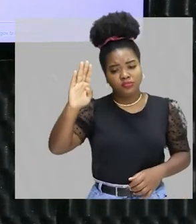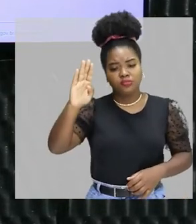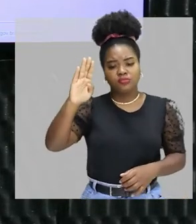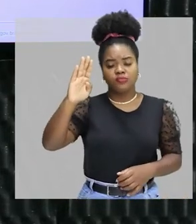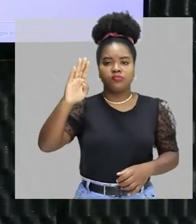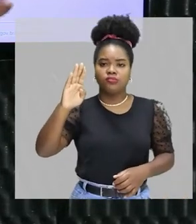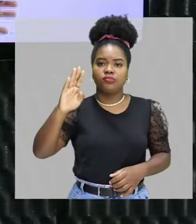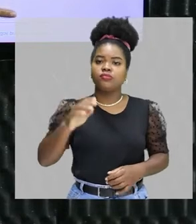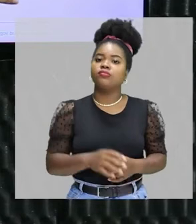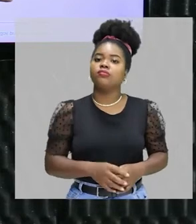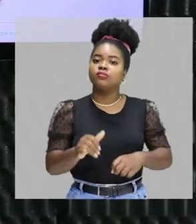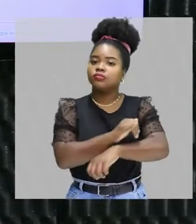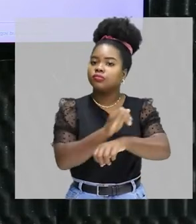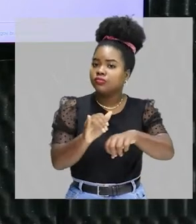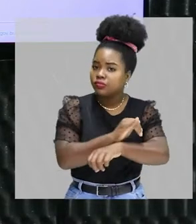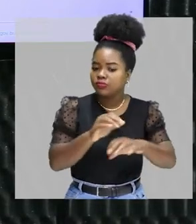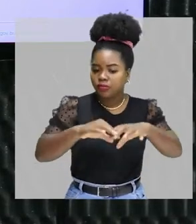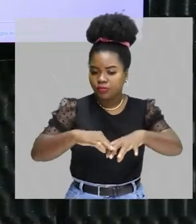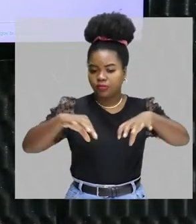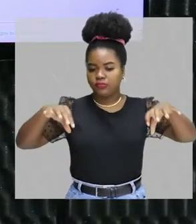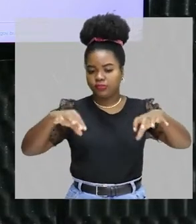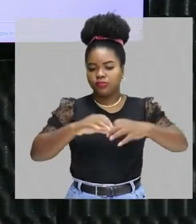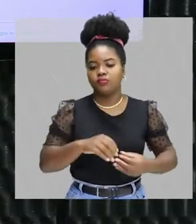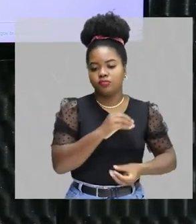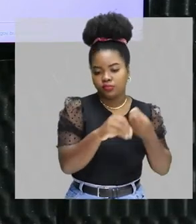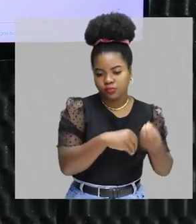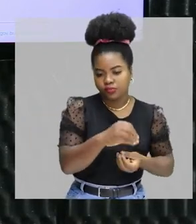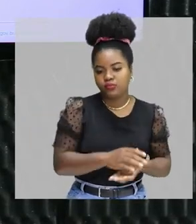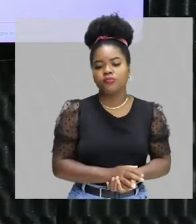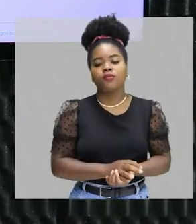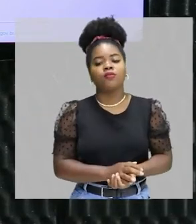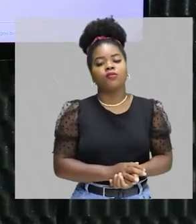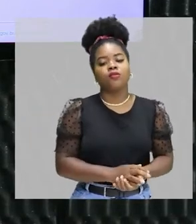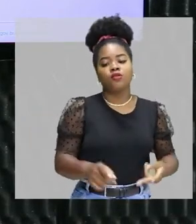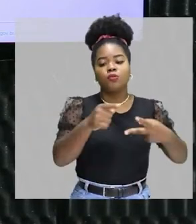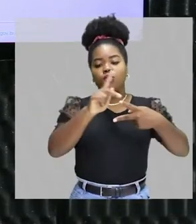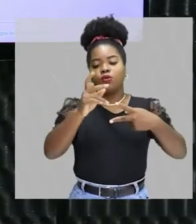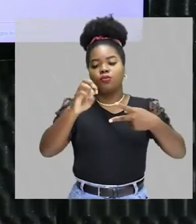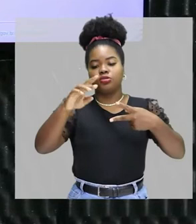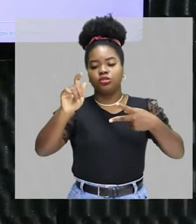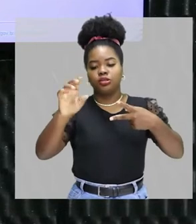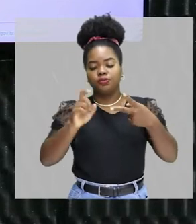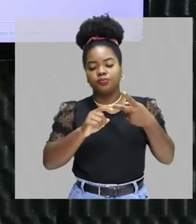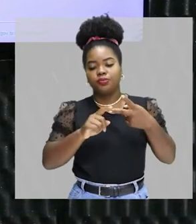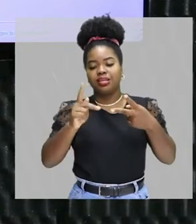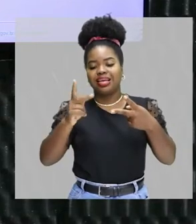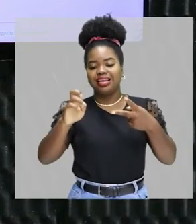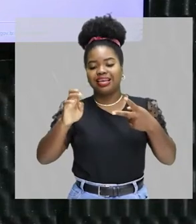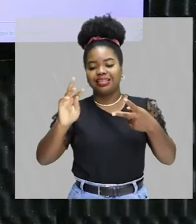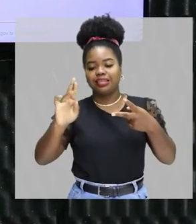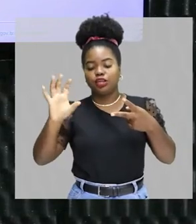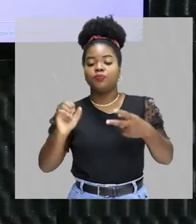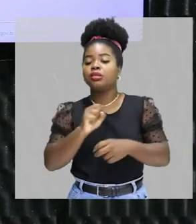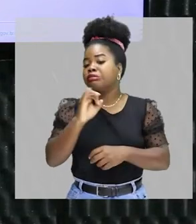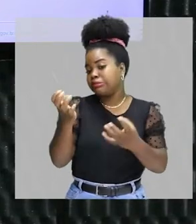técnicas de separação de misturas, tanto homogêneas quanto heterogêneas. Se você quiser,